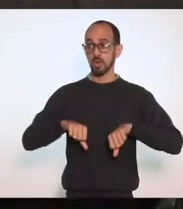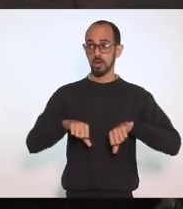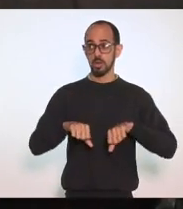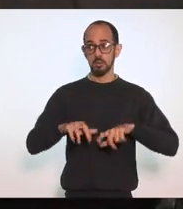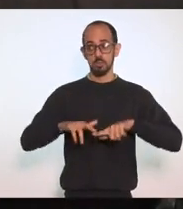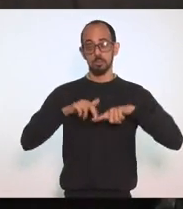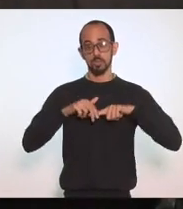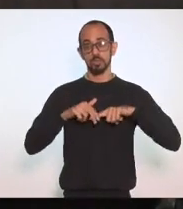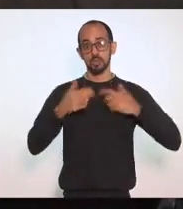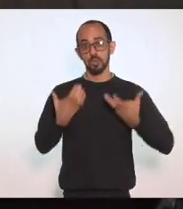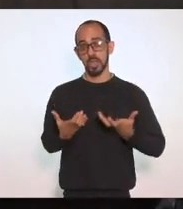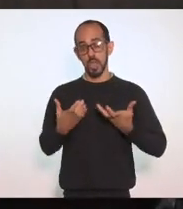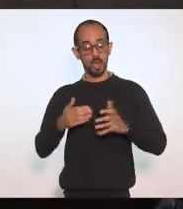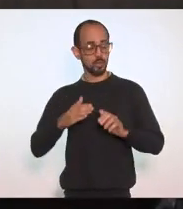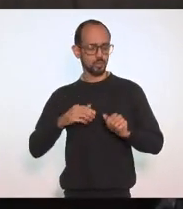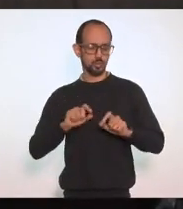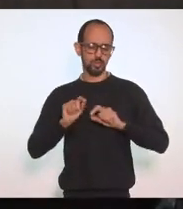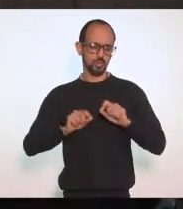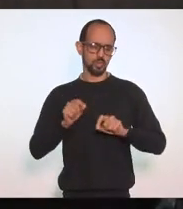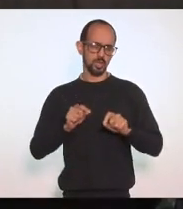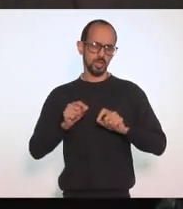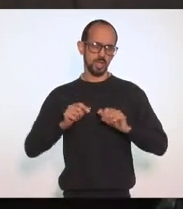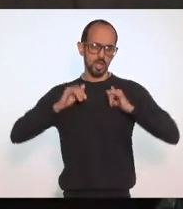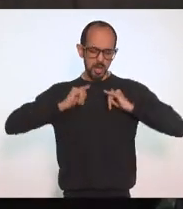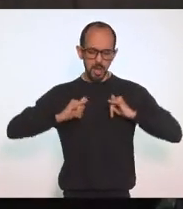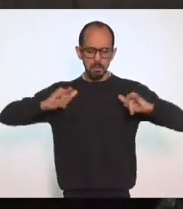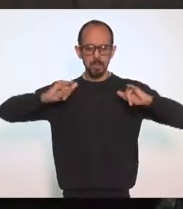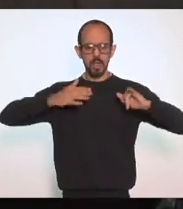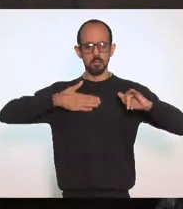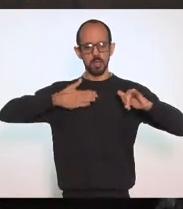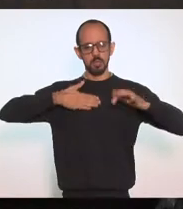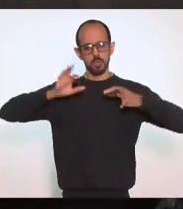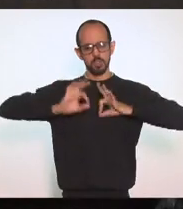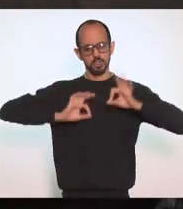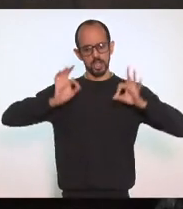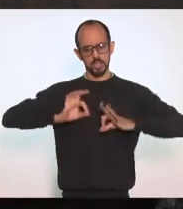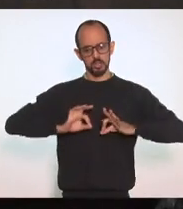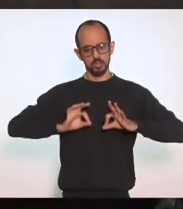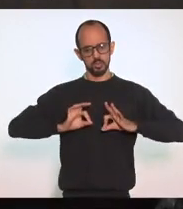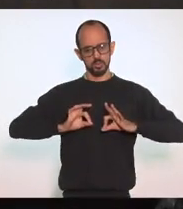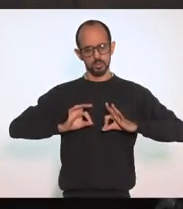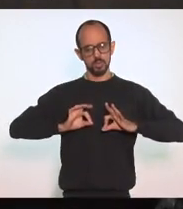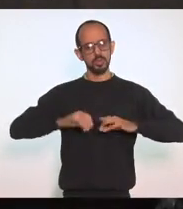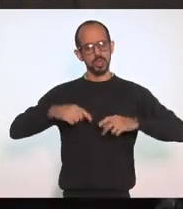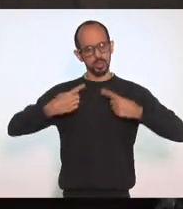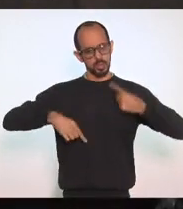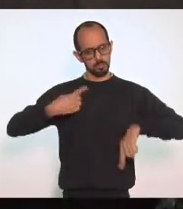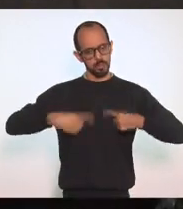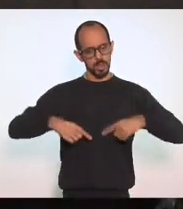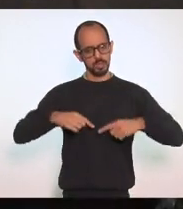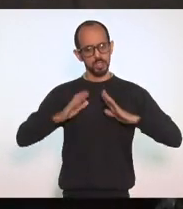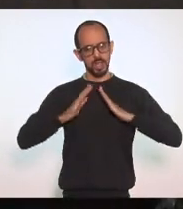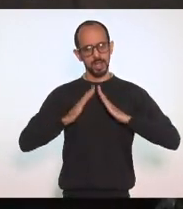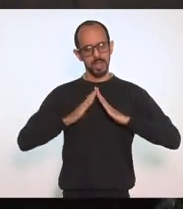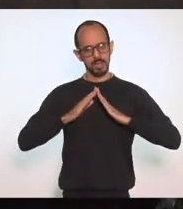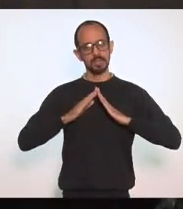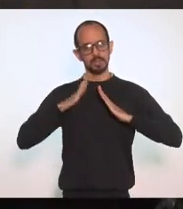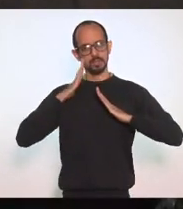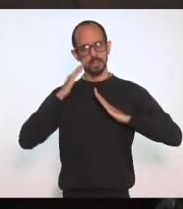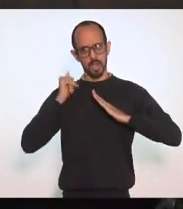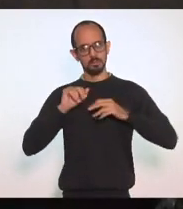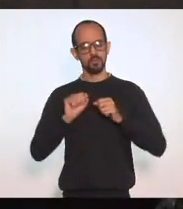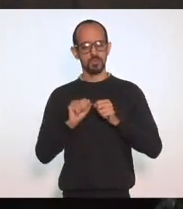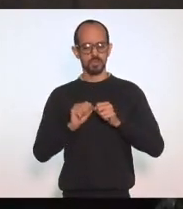Defender o meu projeto Aberto ao debate Ao bom debate Que essa casa Pode e sabe fazer Mas eu considero Um